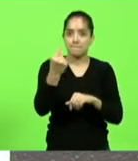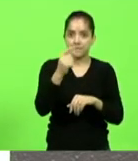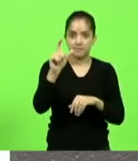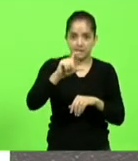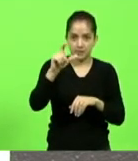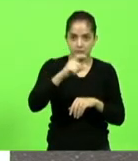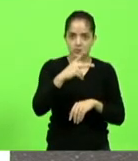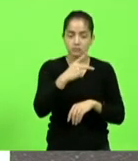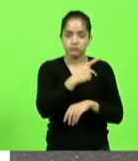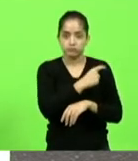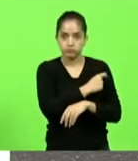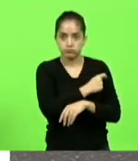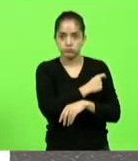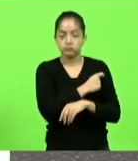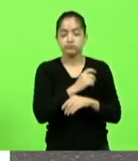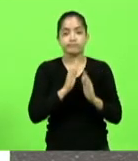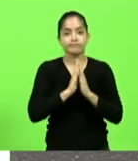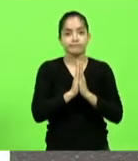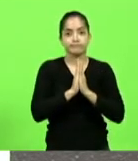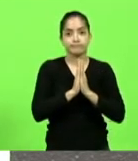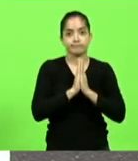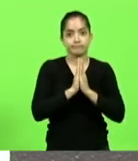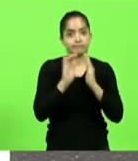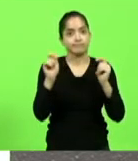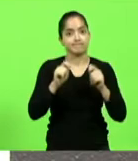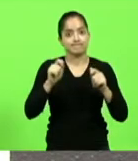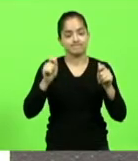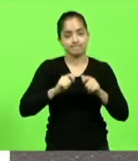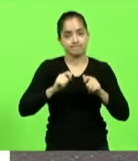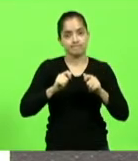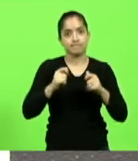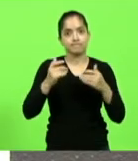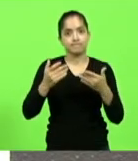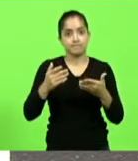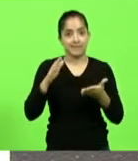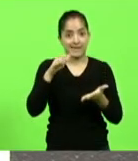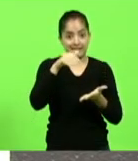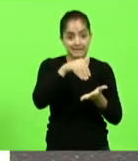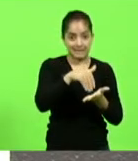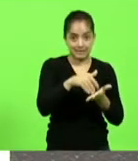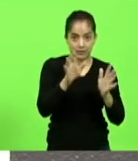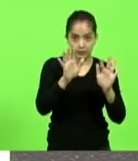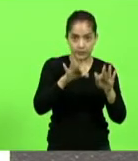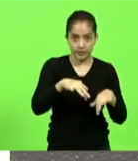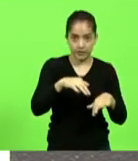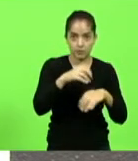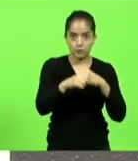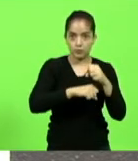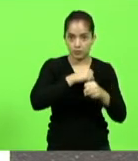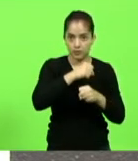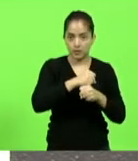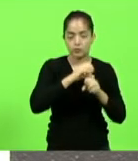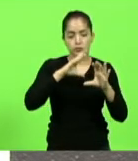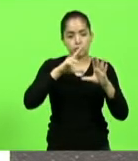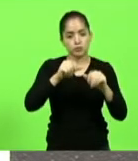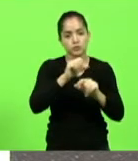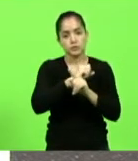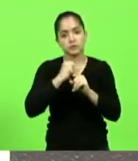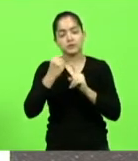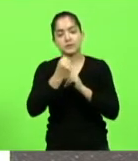sabe que Deus ouça que Deus permita que até o final do ano toda a sociedade